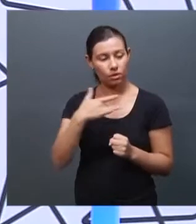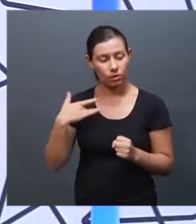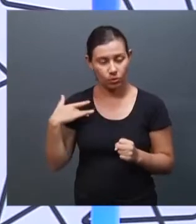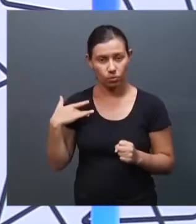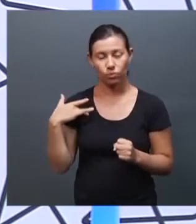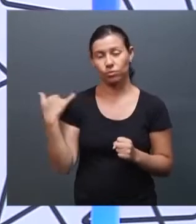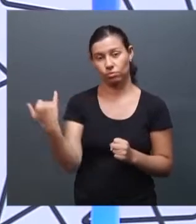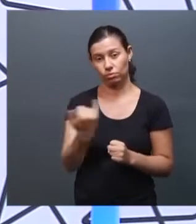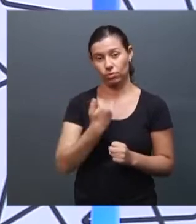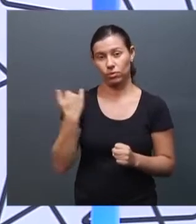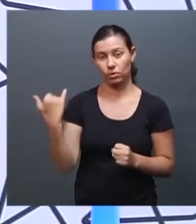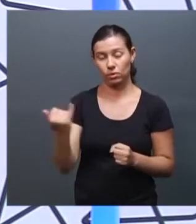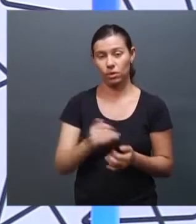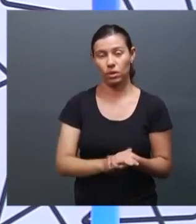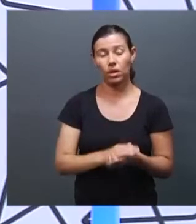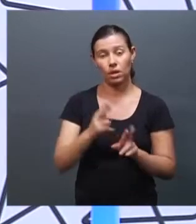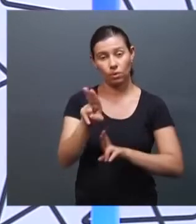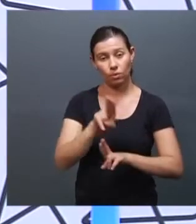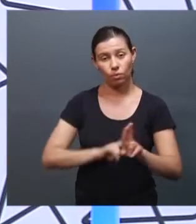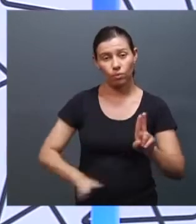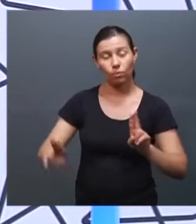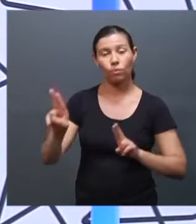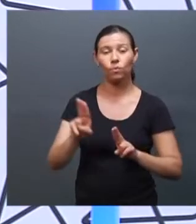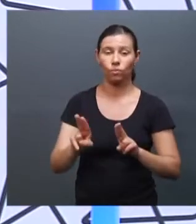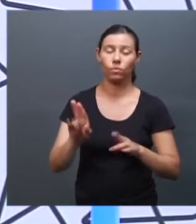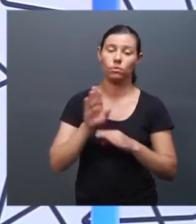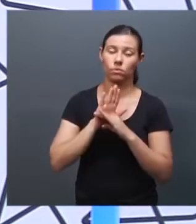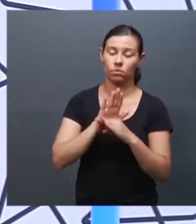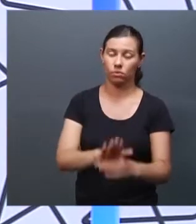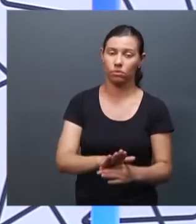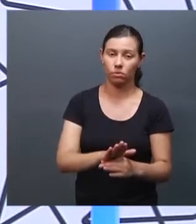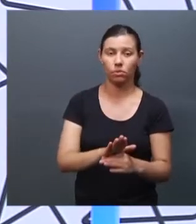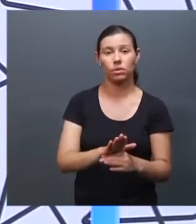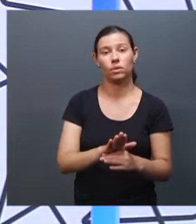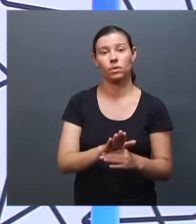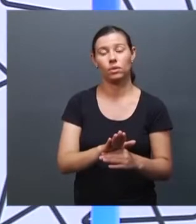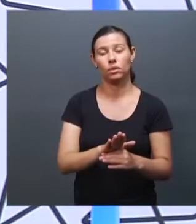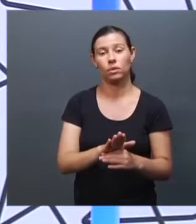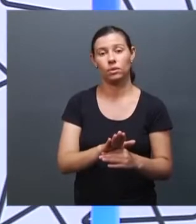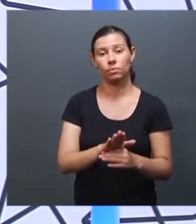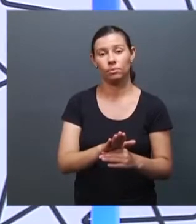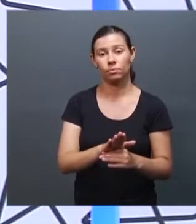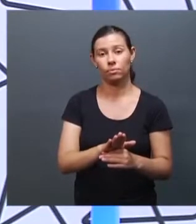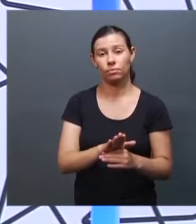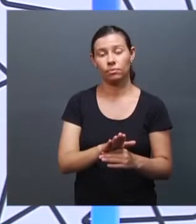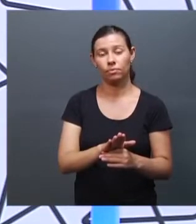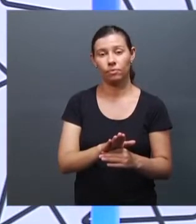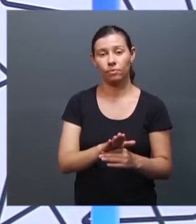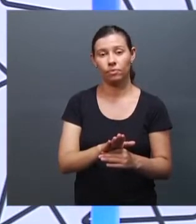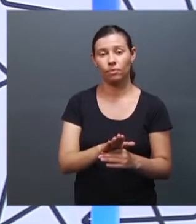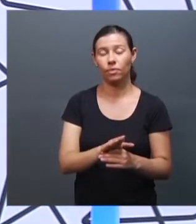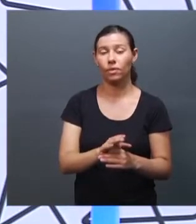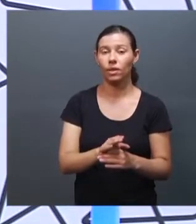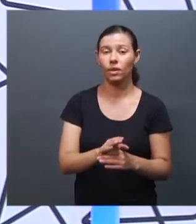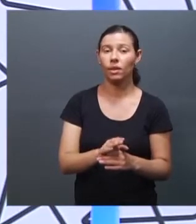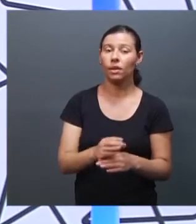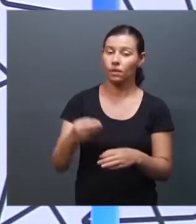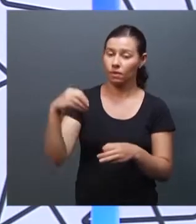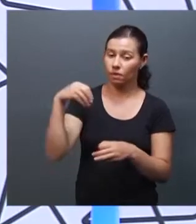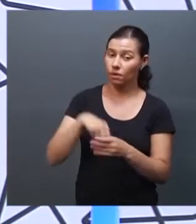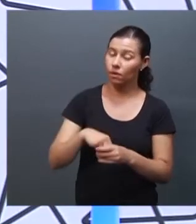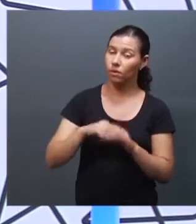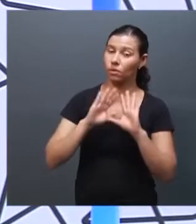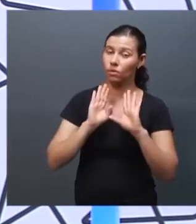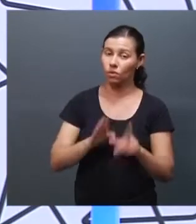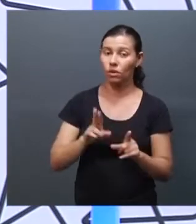espaço. e a UFO deu sim sua contribuição fez sim seu exercício de casa em relação